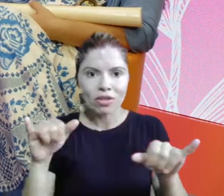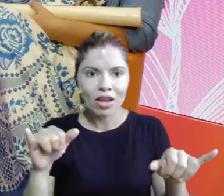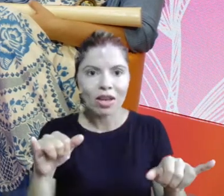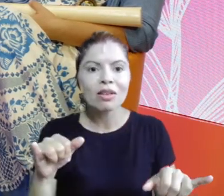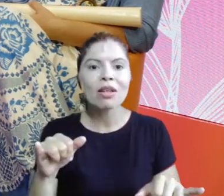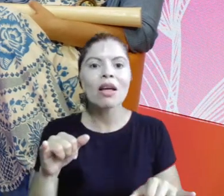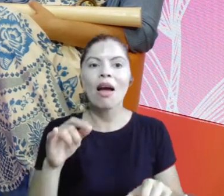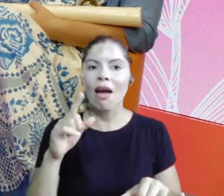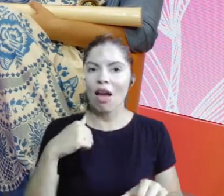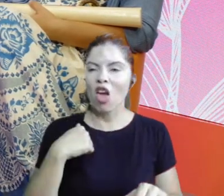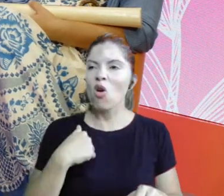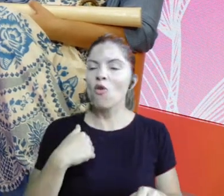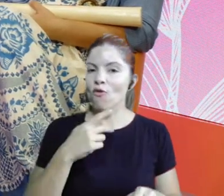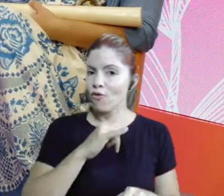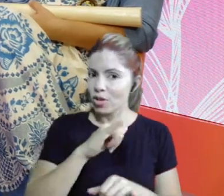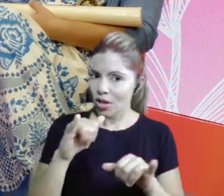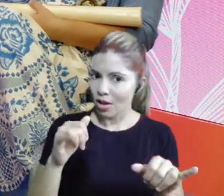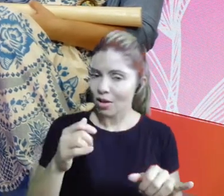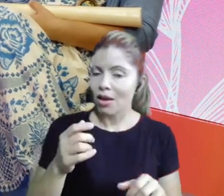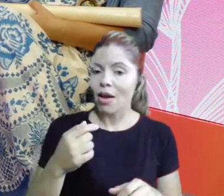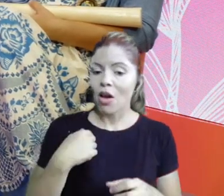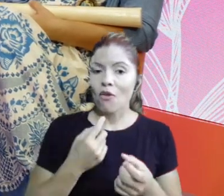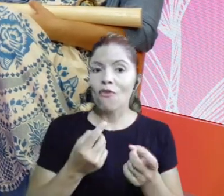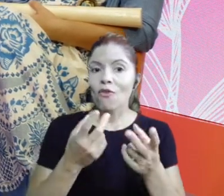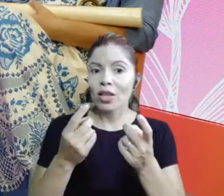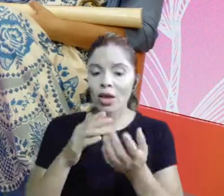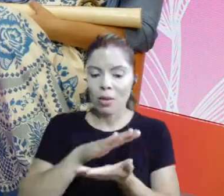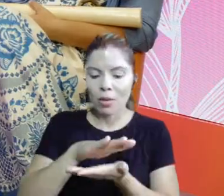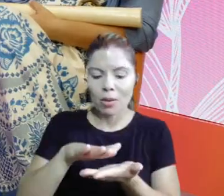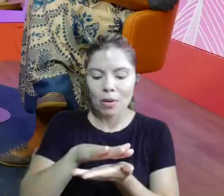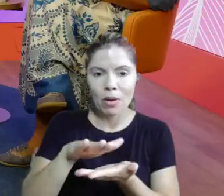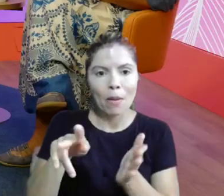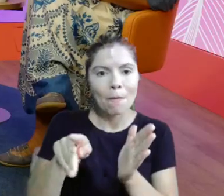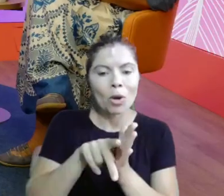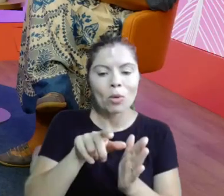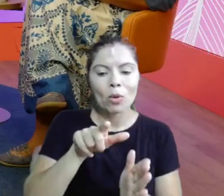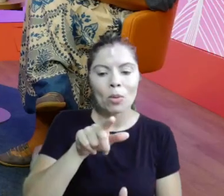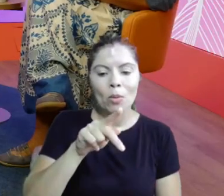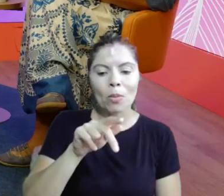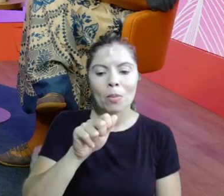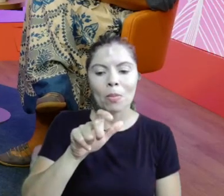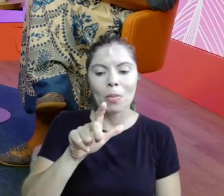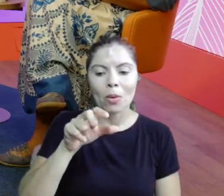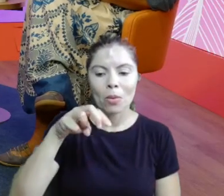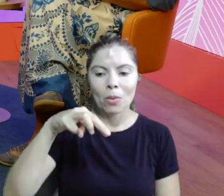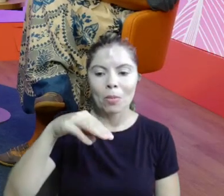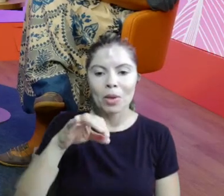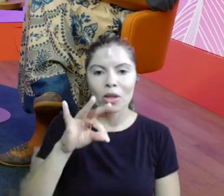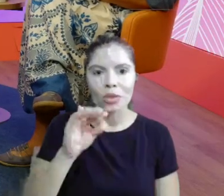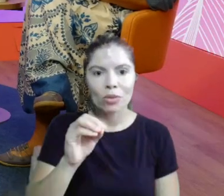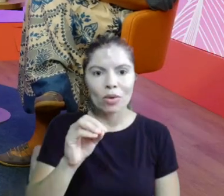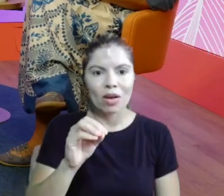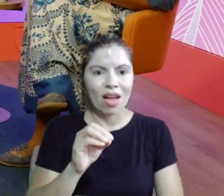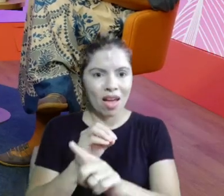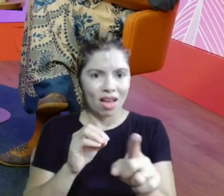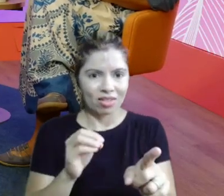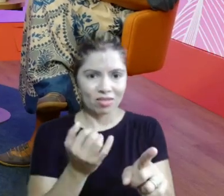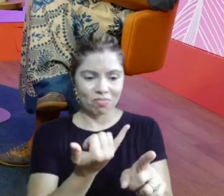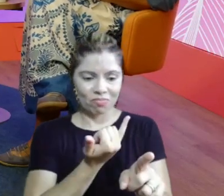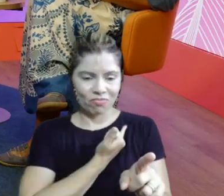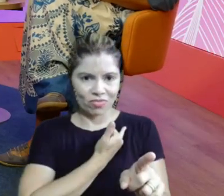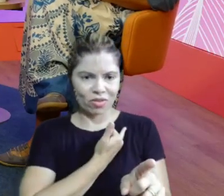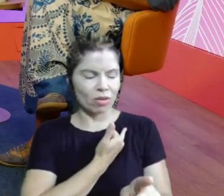brigadeiro de palmito, dá para imaginar a cara, né? Você é louca? Doce, você é louca de fazer palmito doce? Sim, sou louca, eu vou fazer.